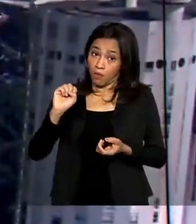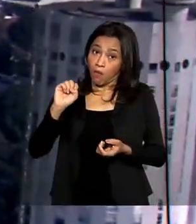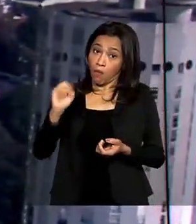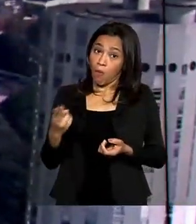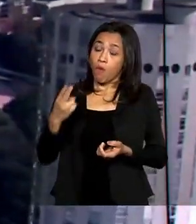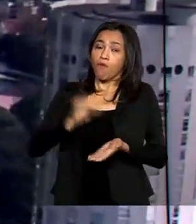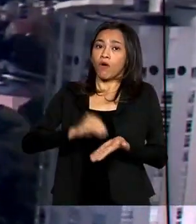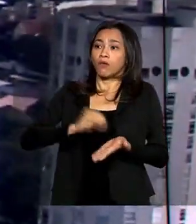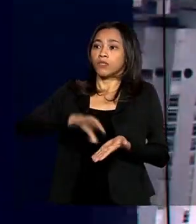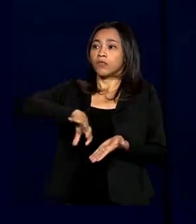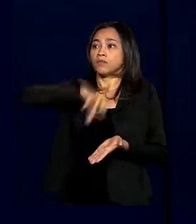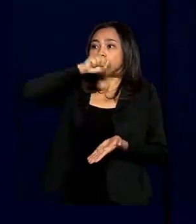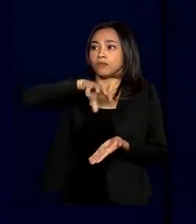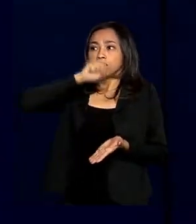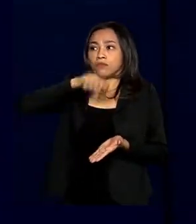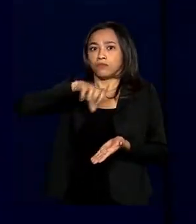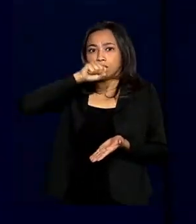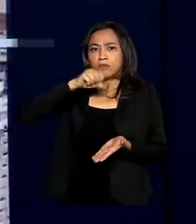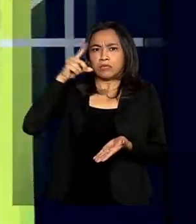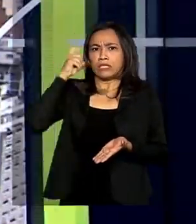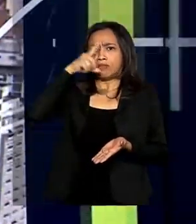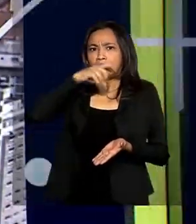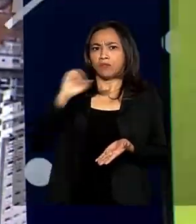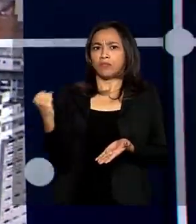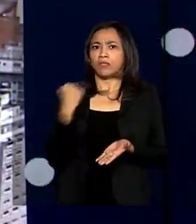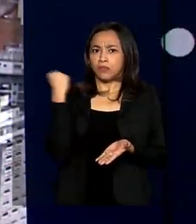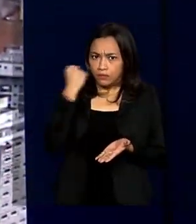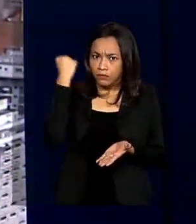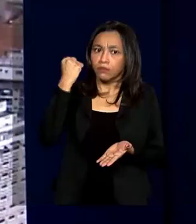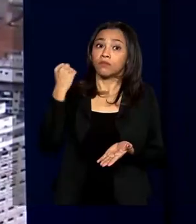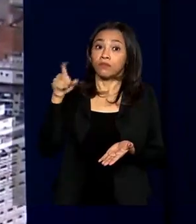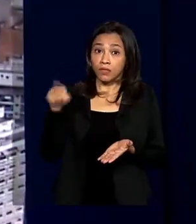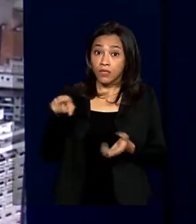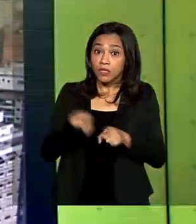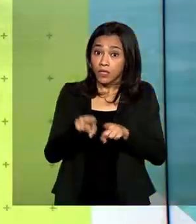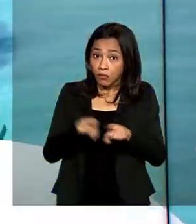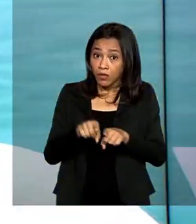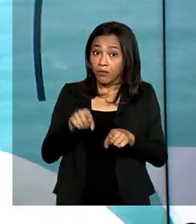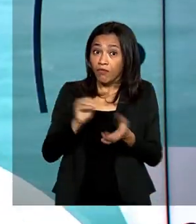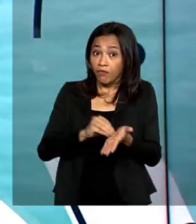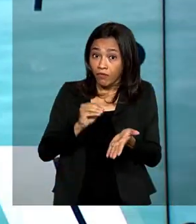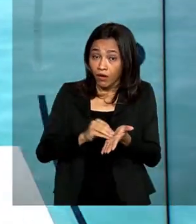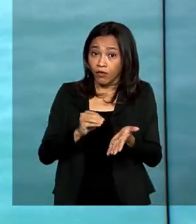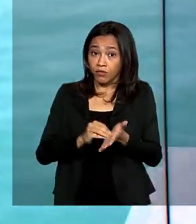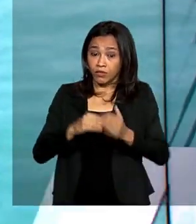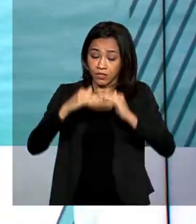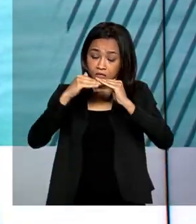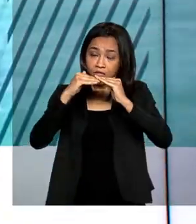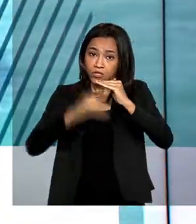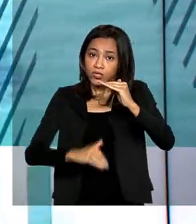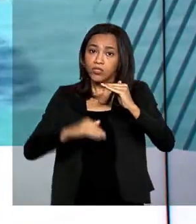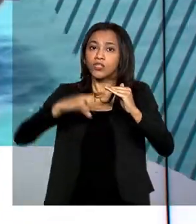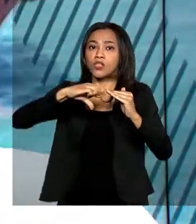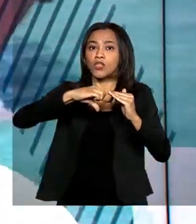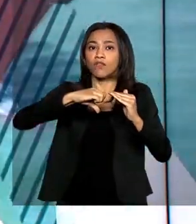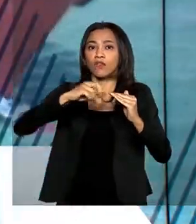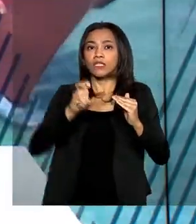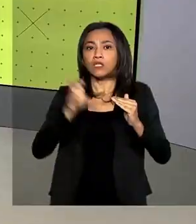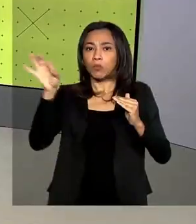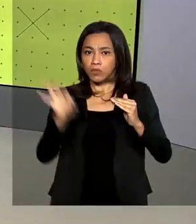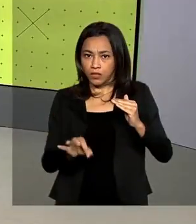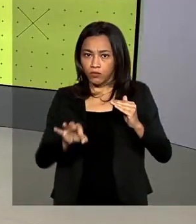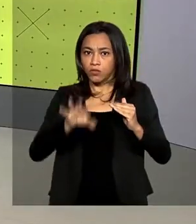respiratória aguda, com dificuldade para respirar e saturação de oxigênio abaixo de 95%.